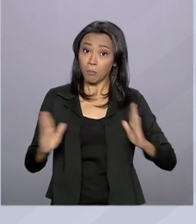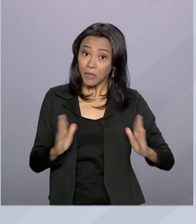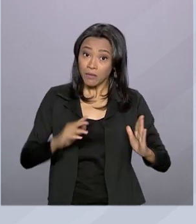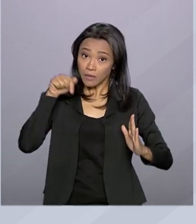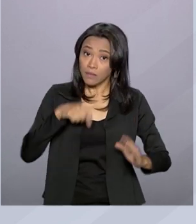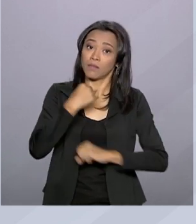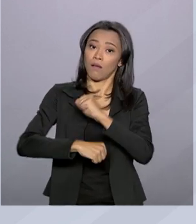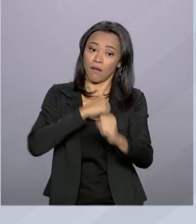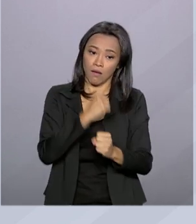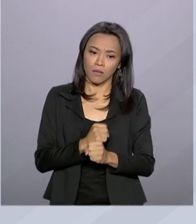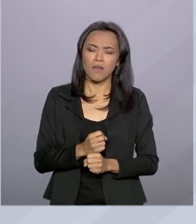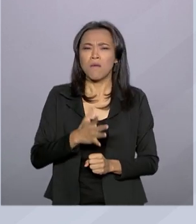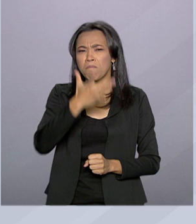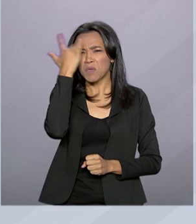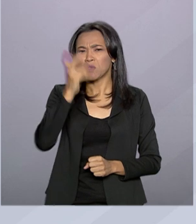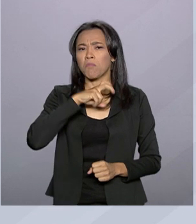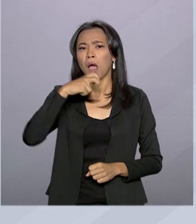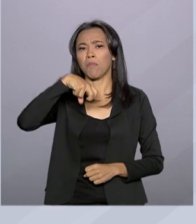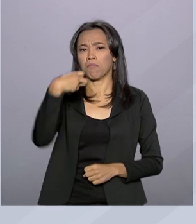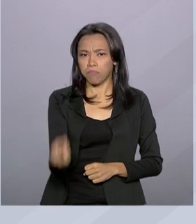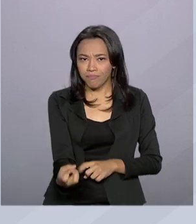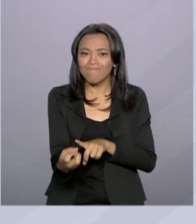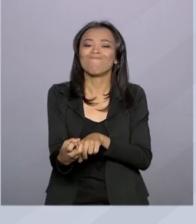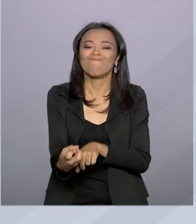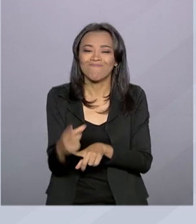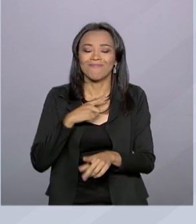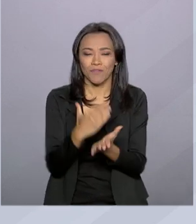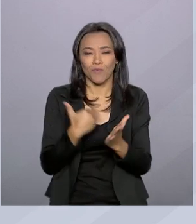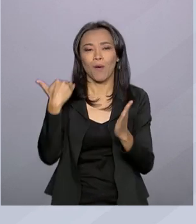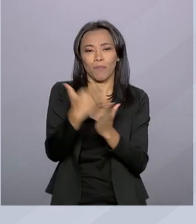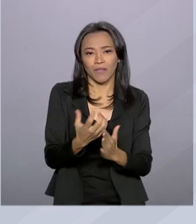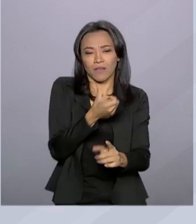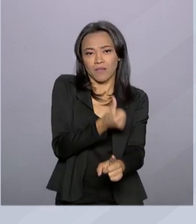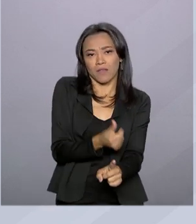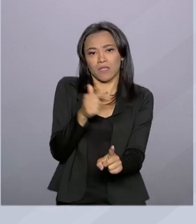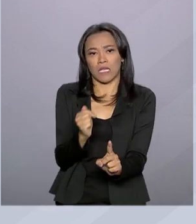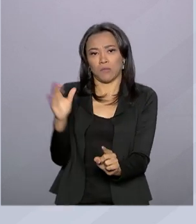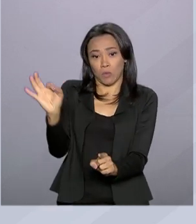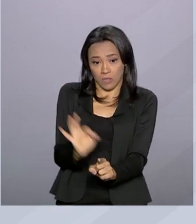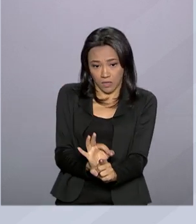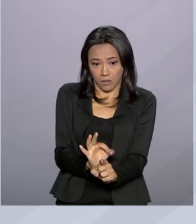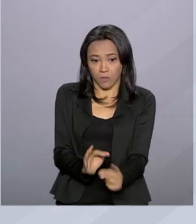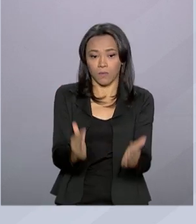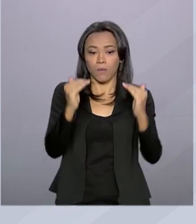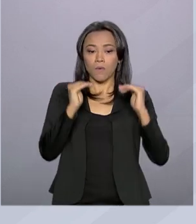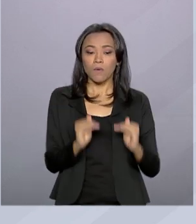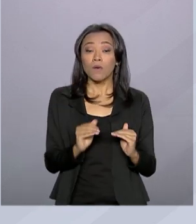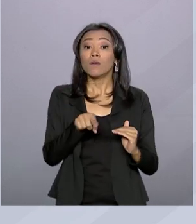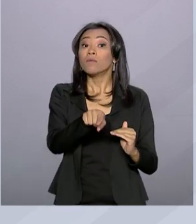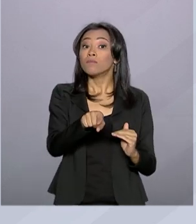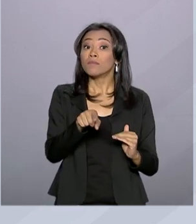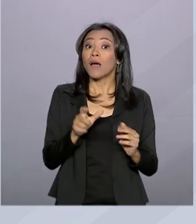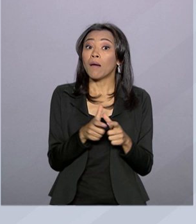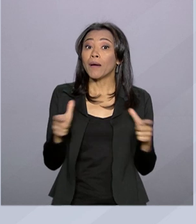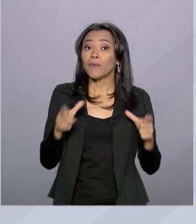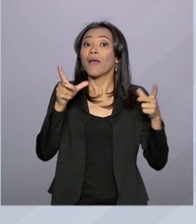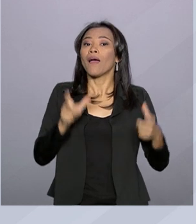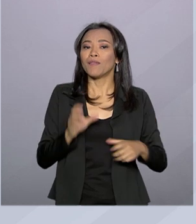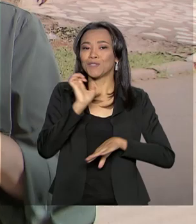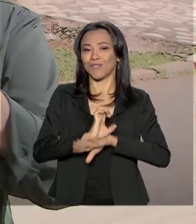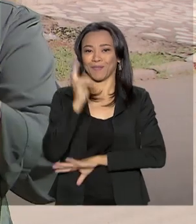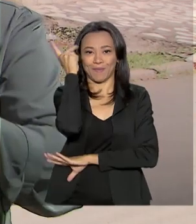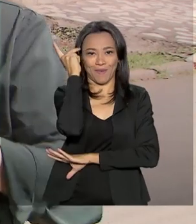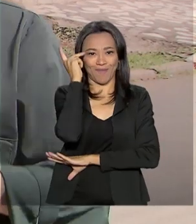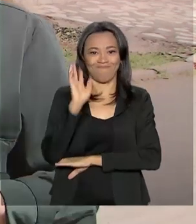de óbitos pela doença também teve aumento de 67%, sendo grande parte no estado de São